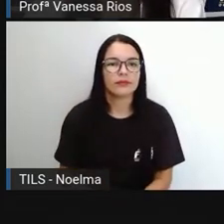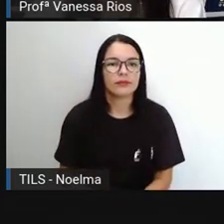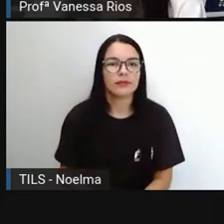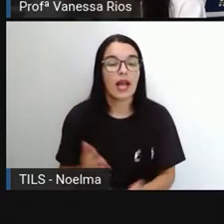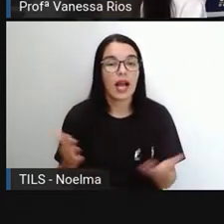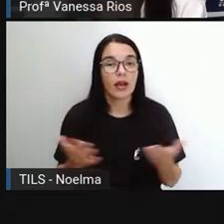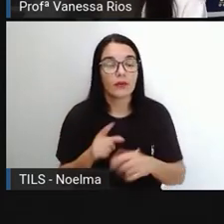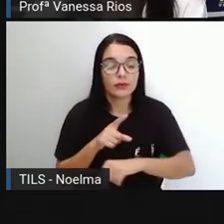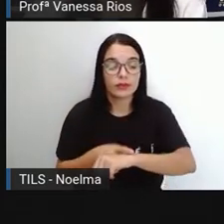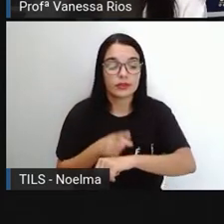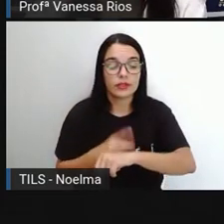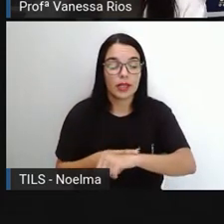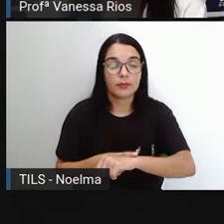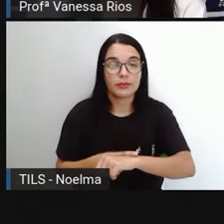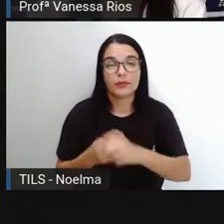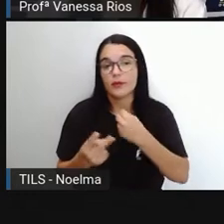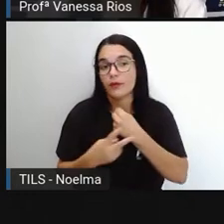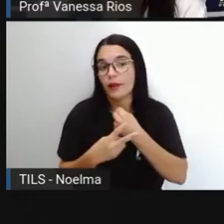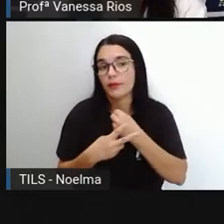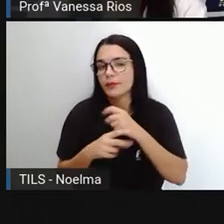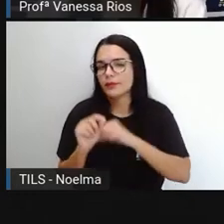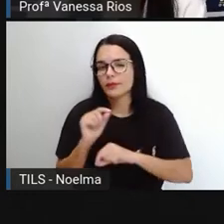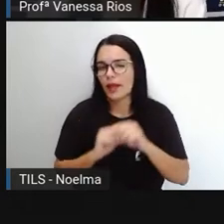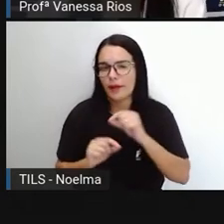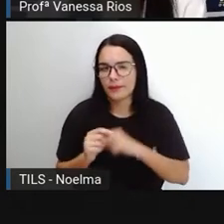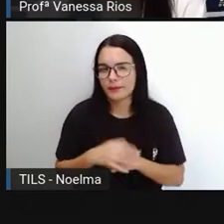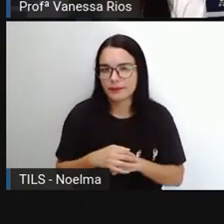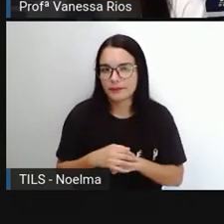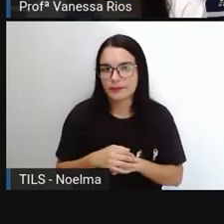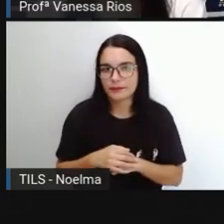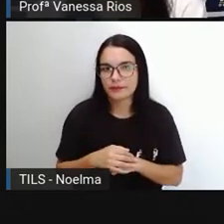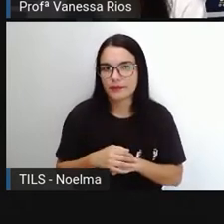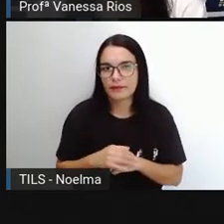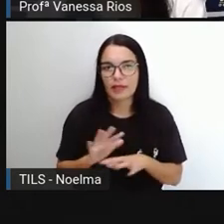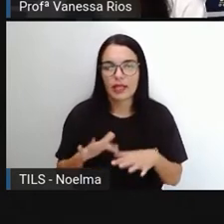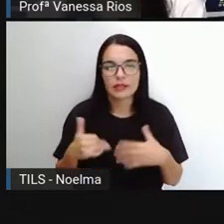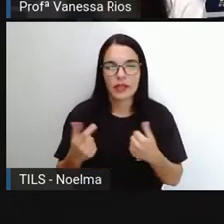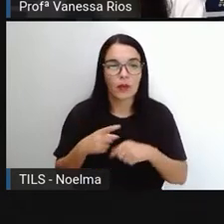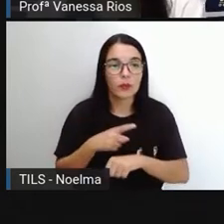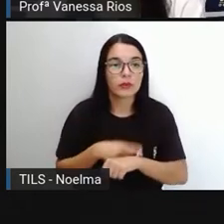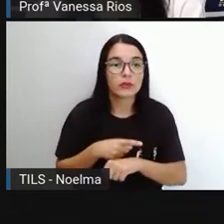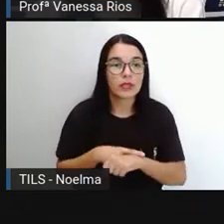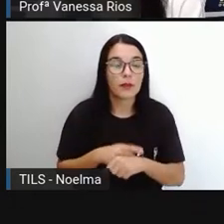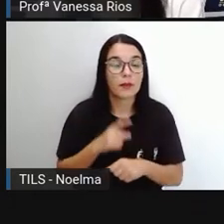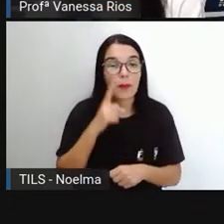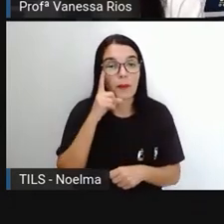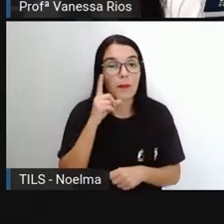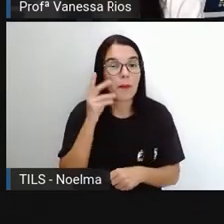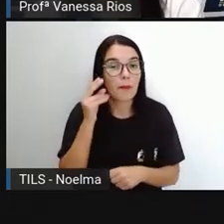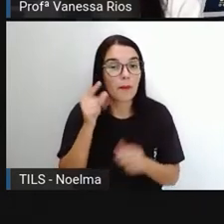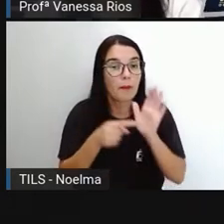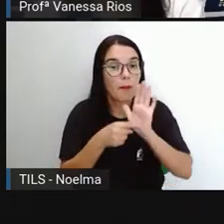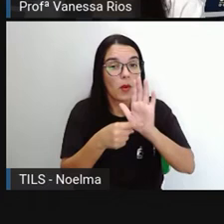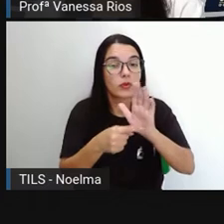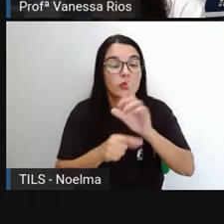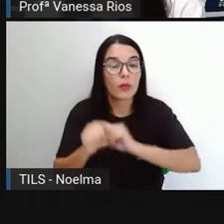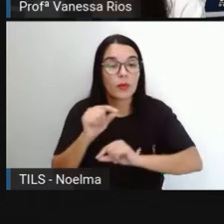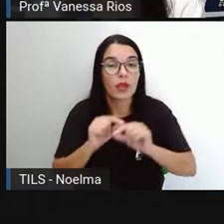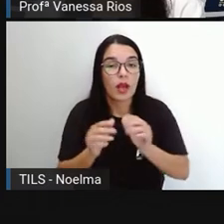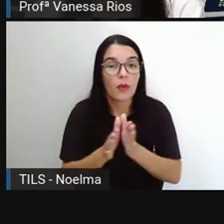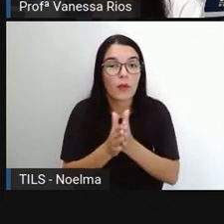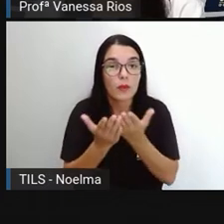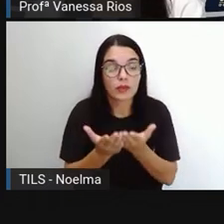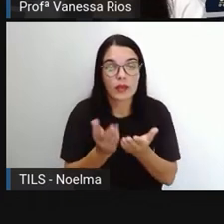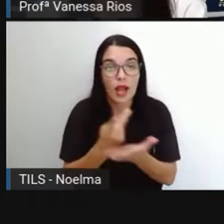Em relação aos tempos verbais, não é? O tempo verbal indica quando ocorre a ação em relação ao